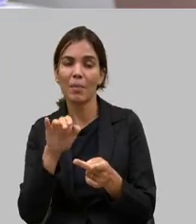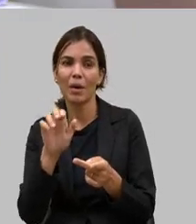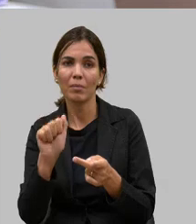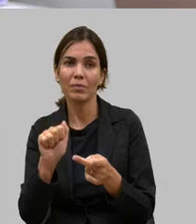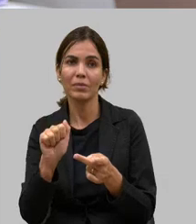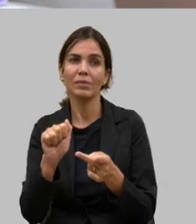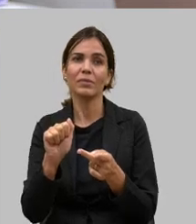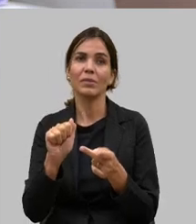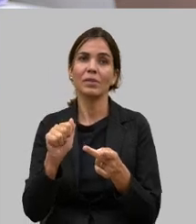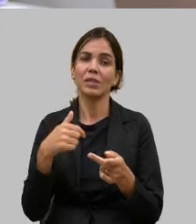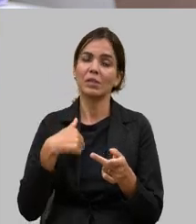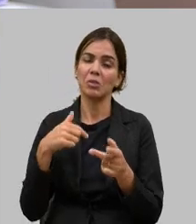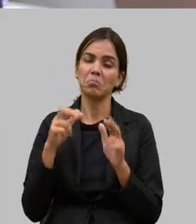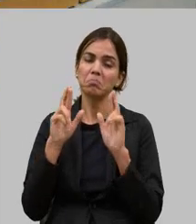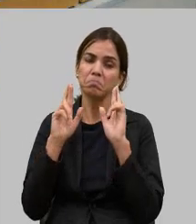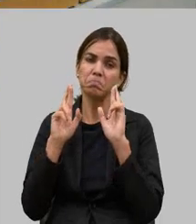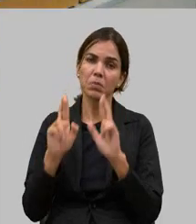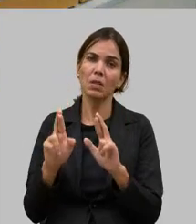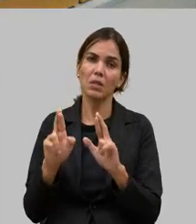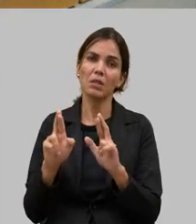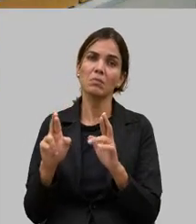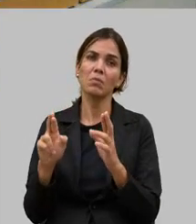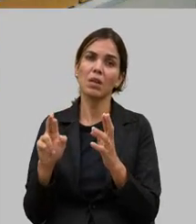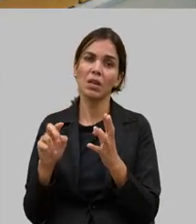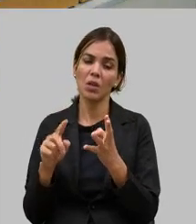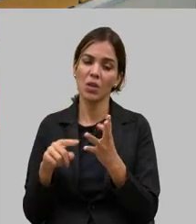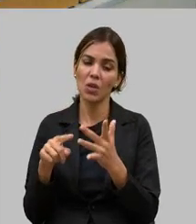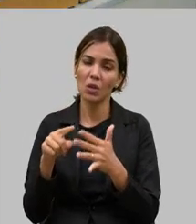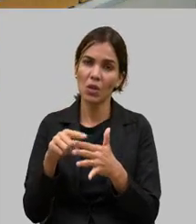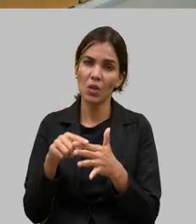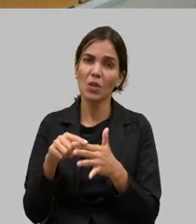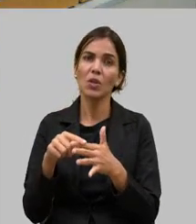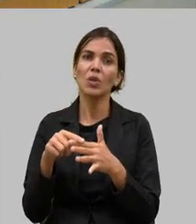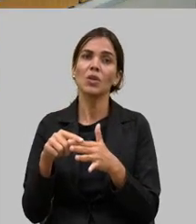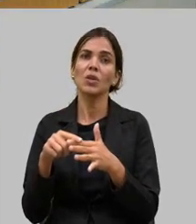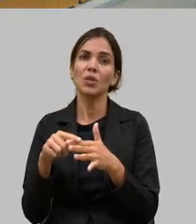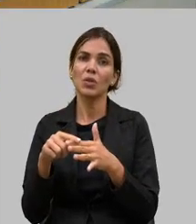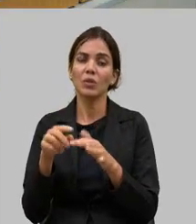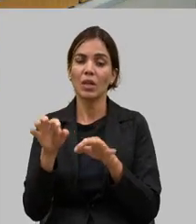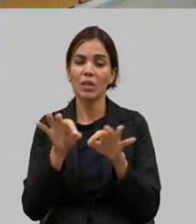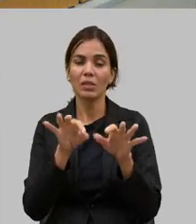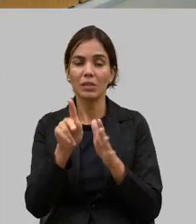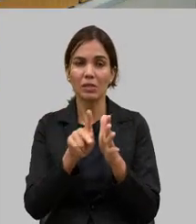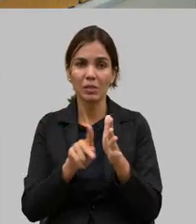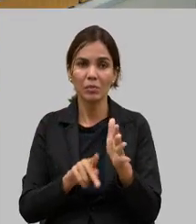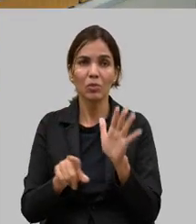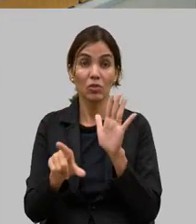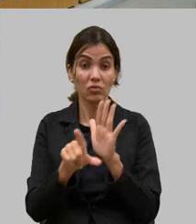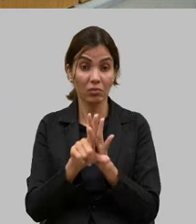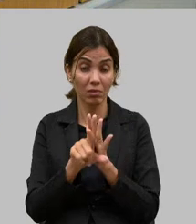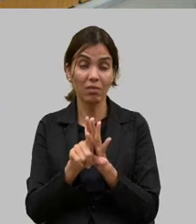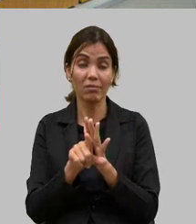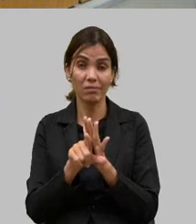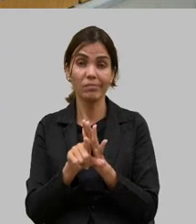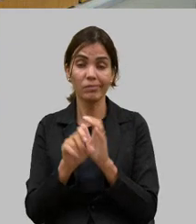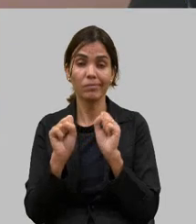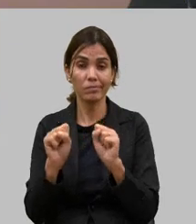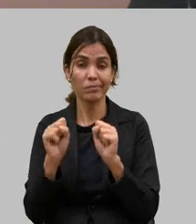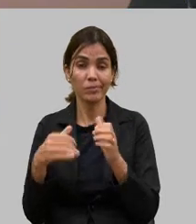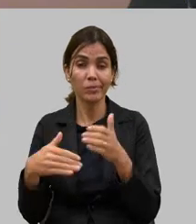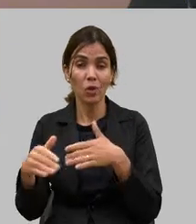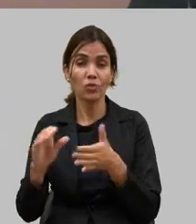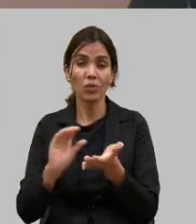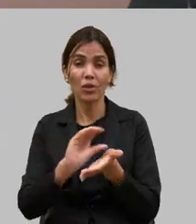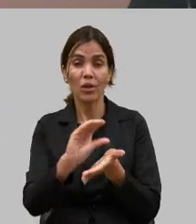eu valorizo ações em cima principalmente dos projetos de lei que possam trazer recursos para a Secretaria e das emendas